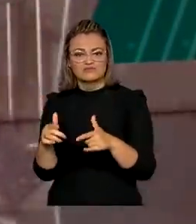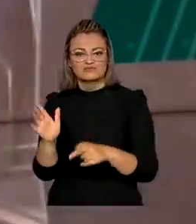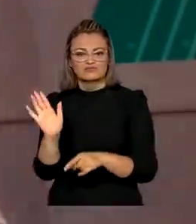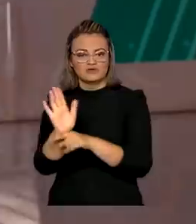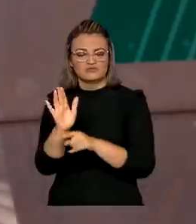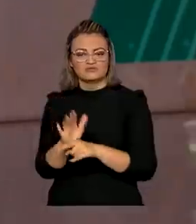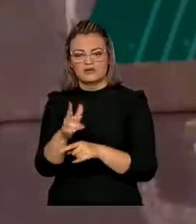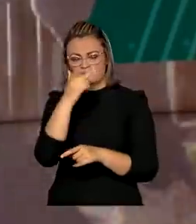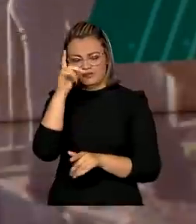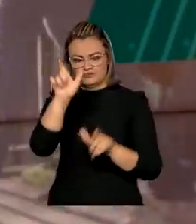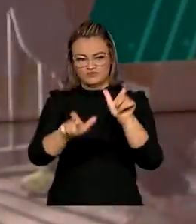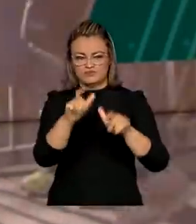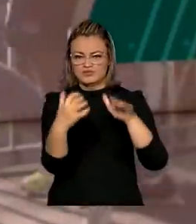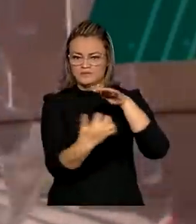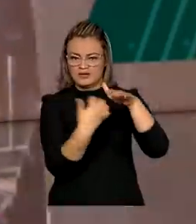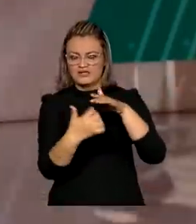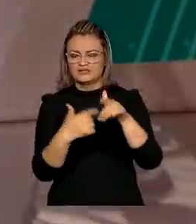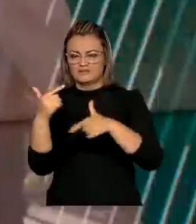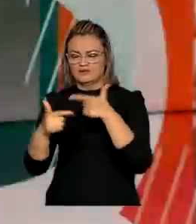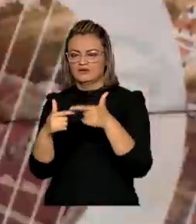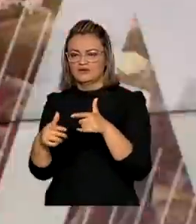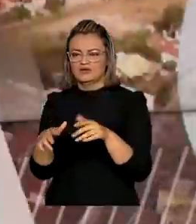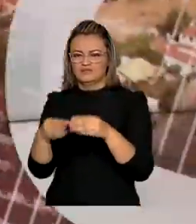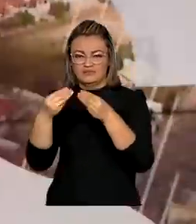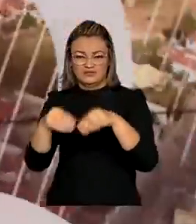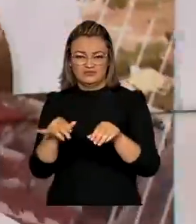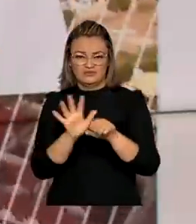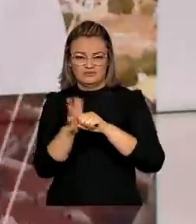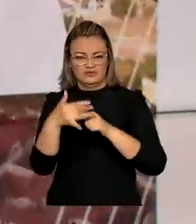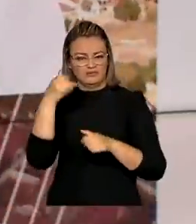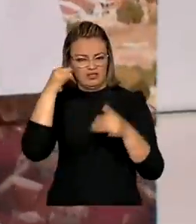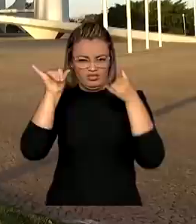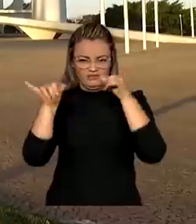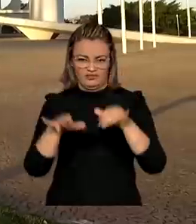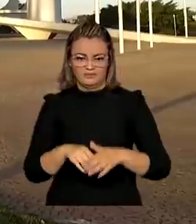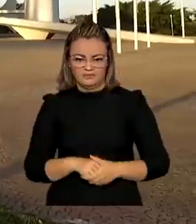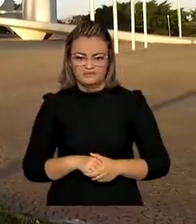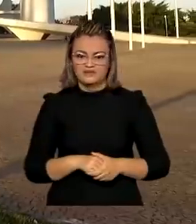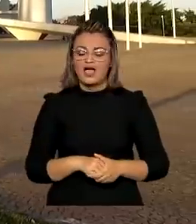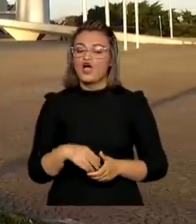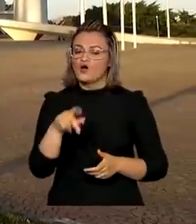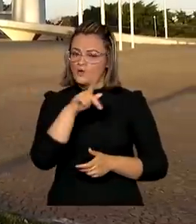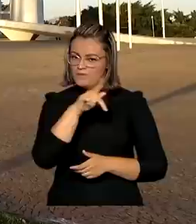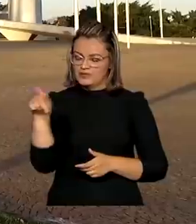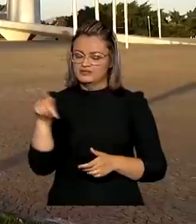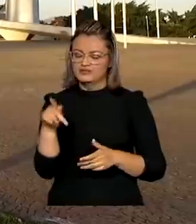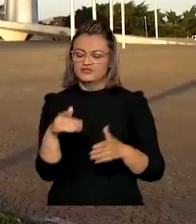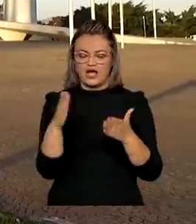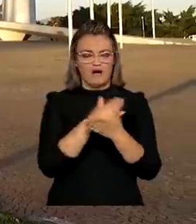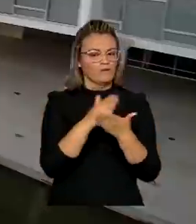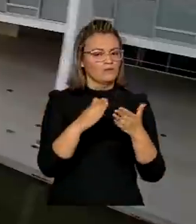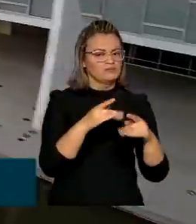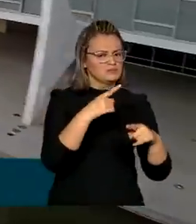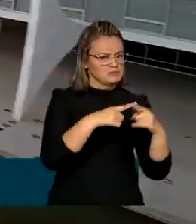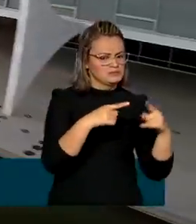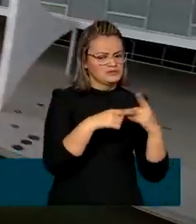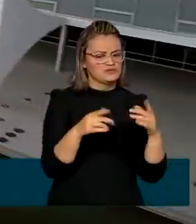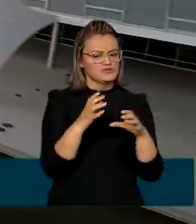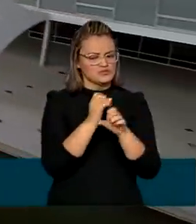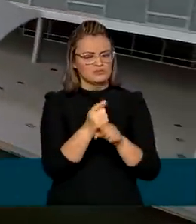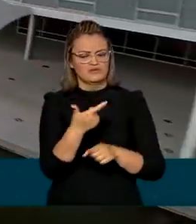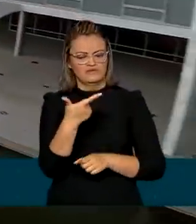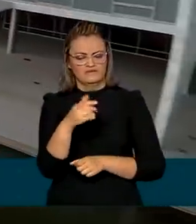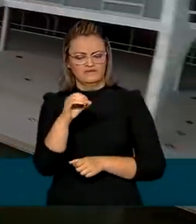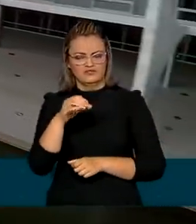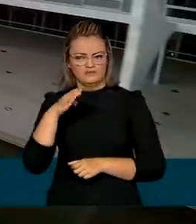trabalhadores e empresas para reduzir os efeitos da pandemia. O presidente fez vetos parciais que somam quase 20 bilhões